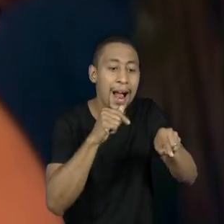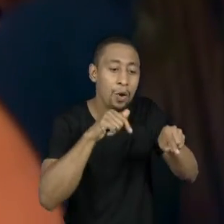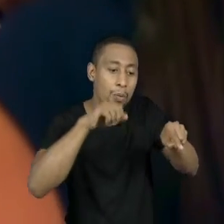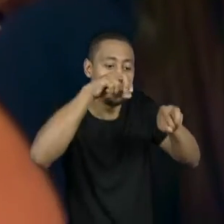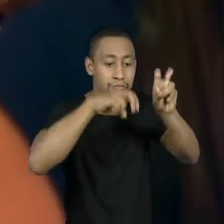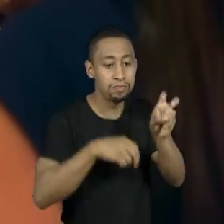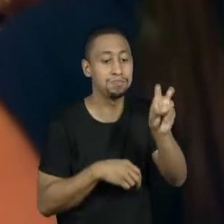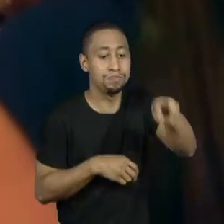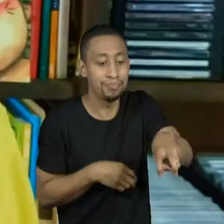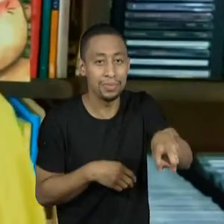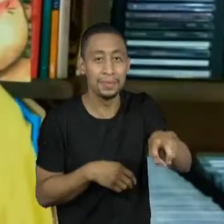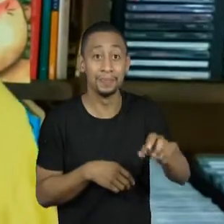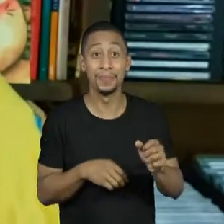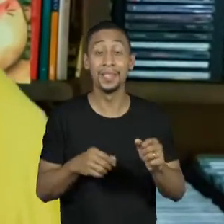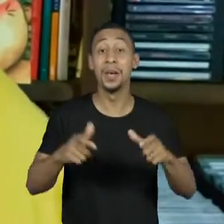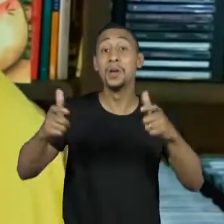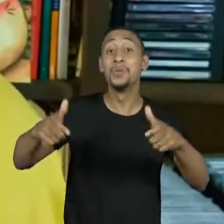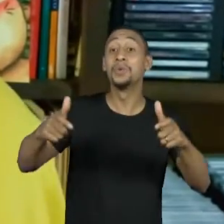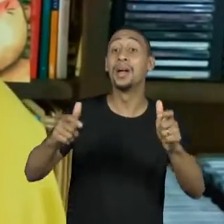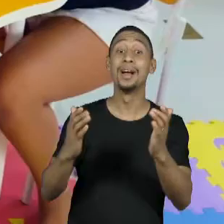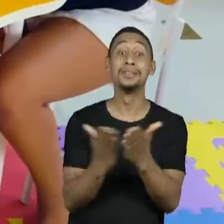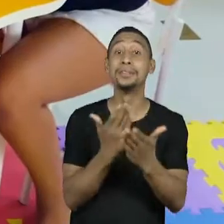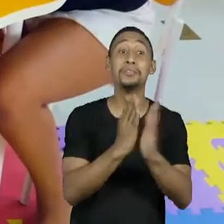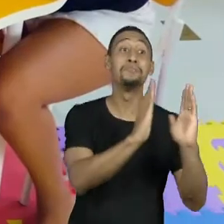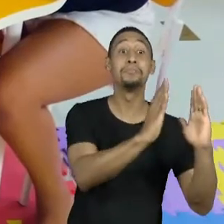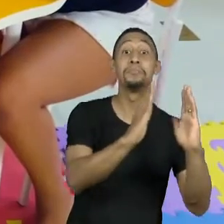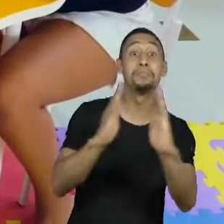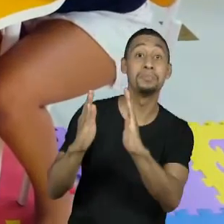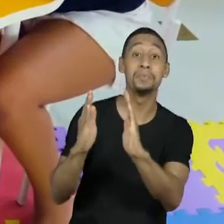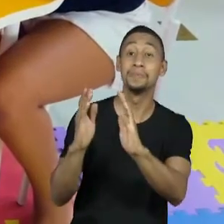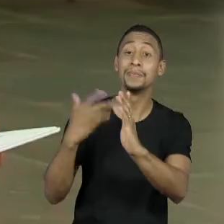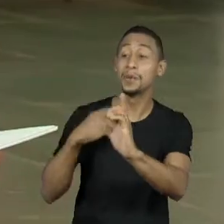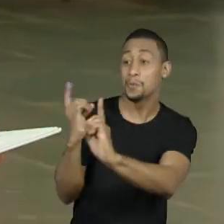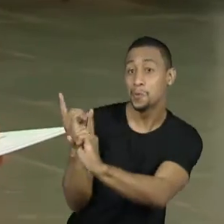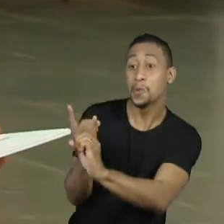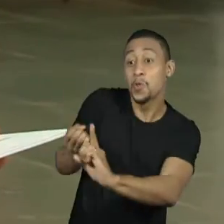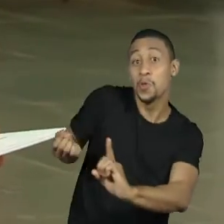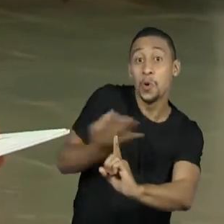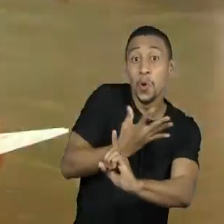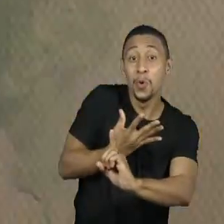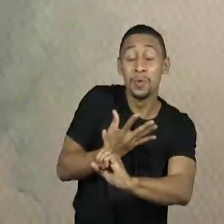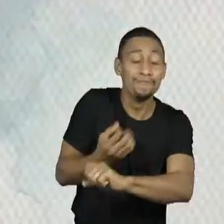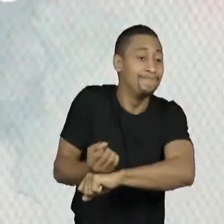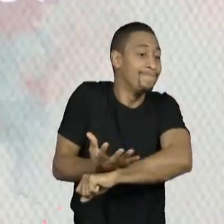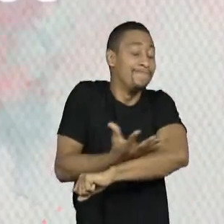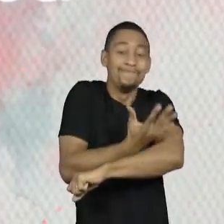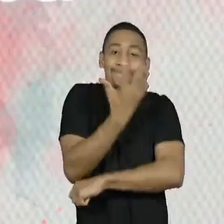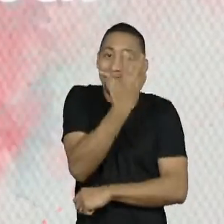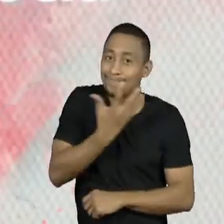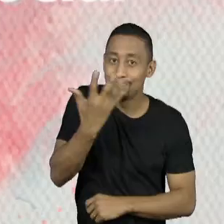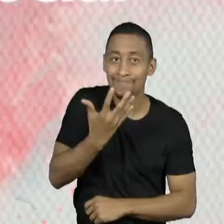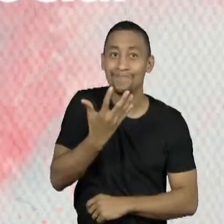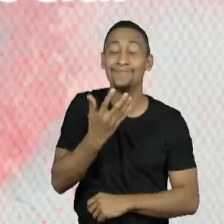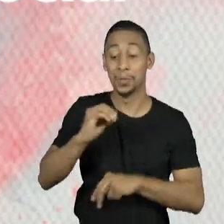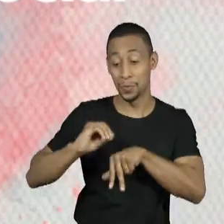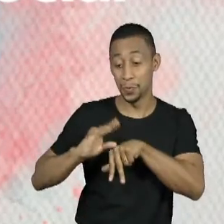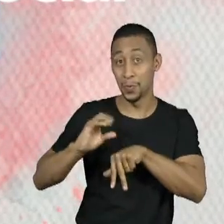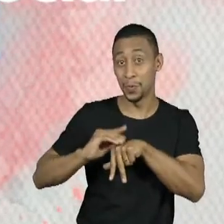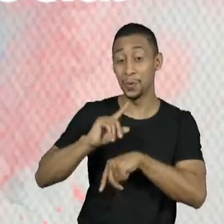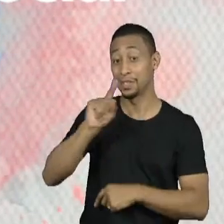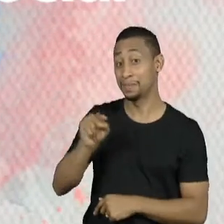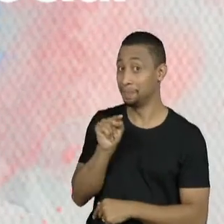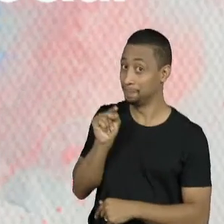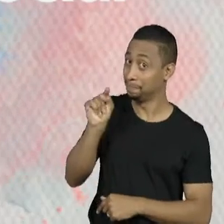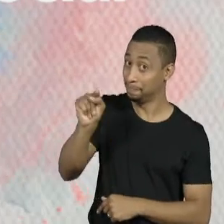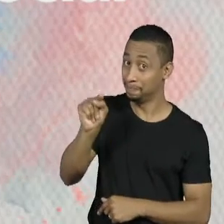Lugar de livros. A cada mediação, um novo encontro, uma nova paixão. Realização TV